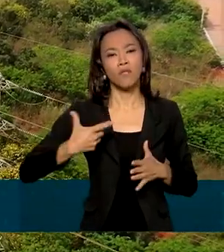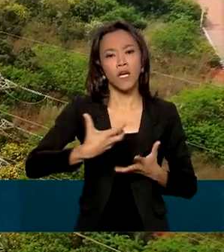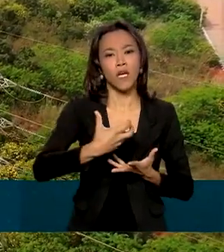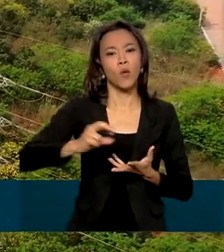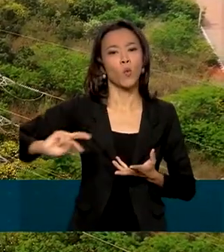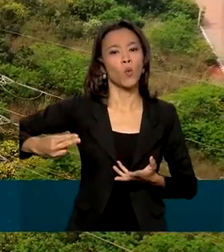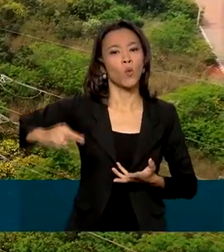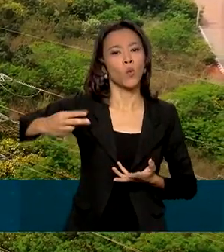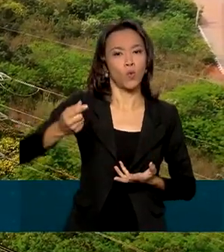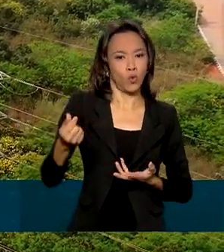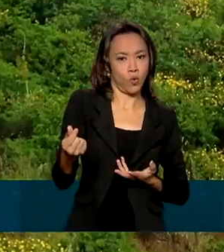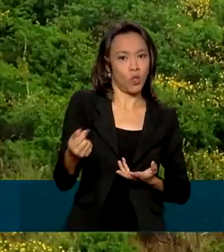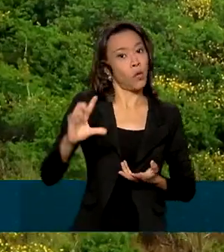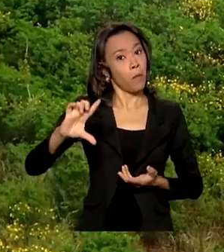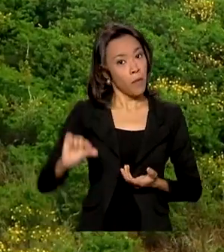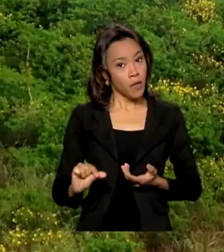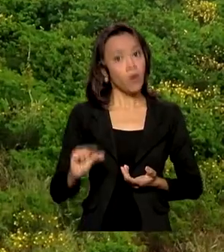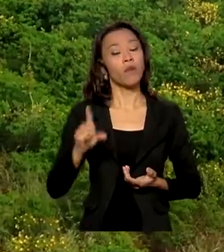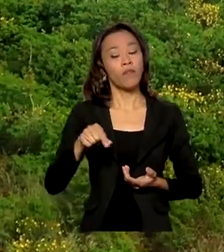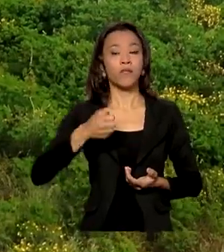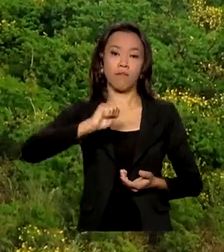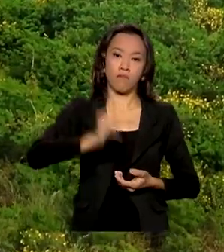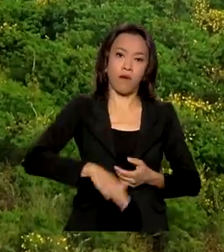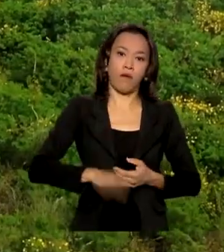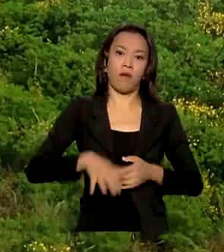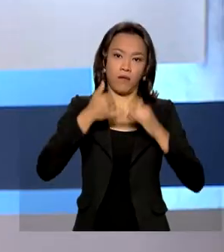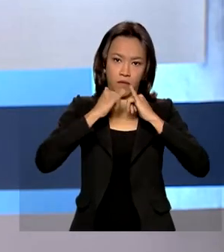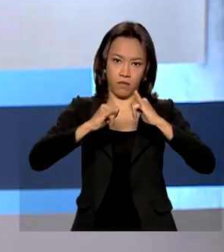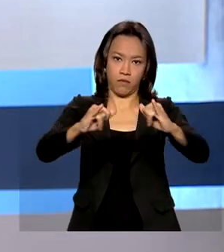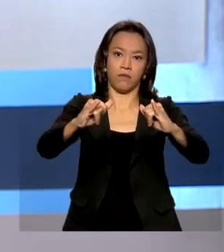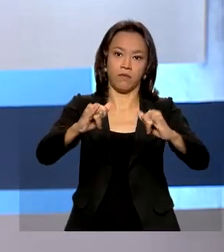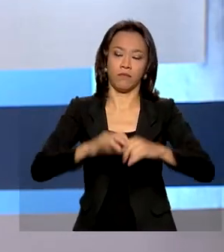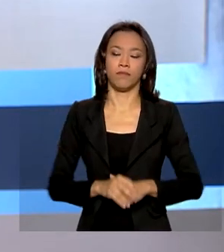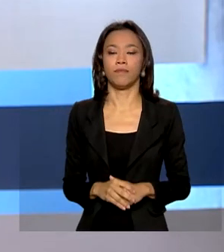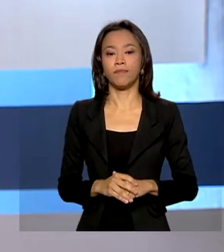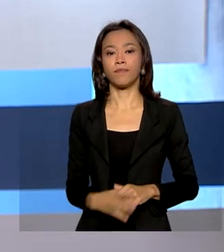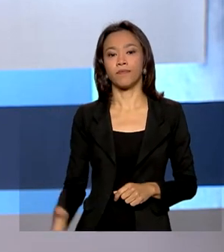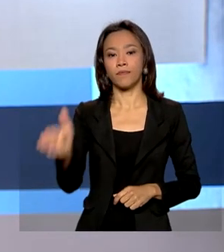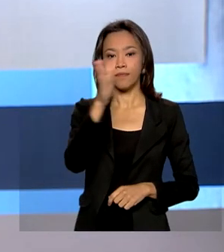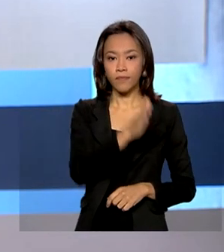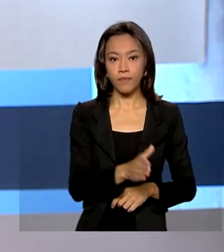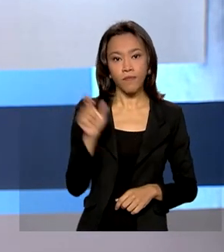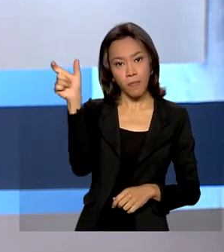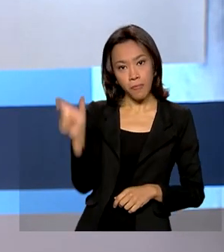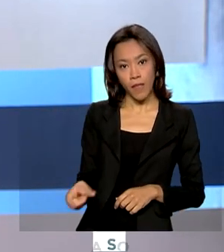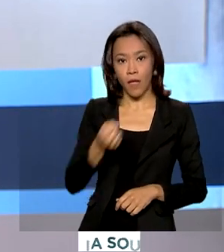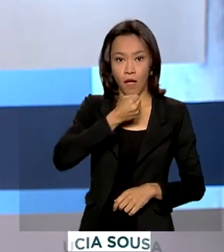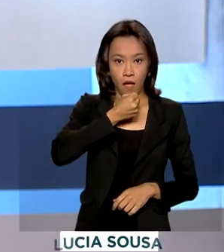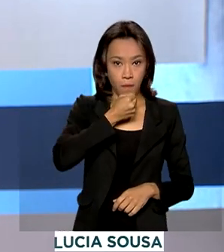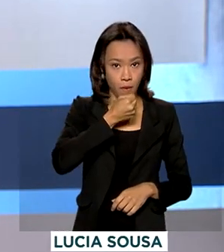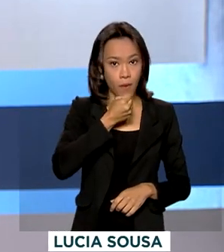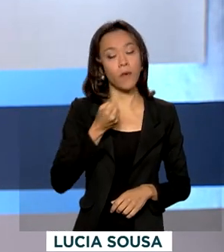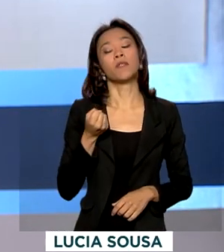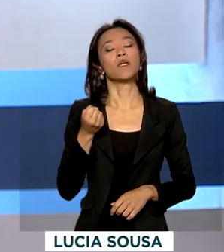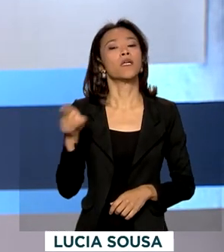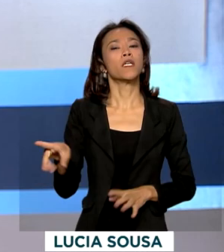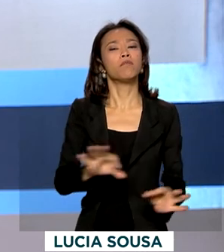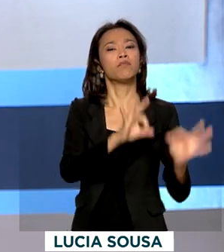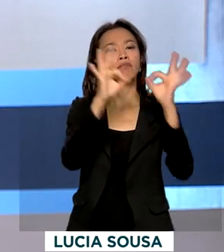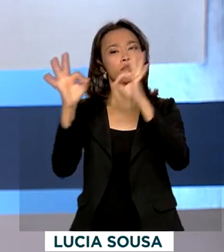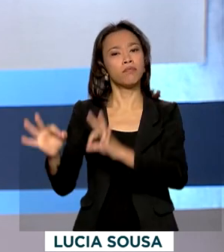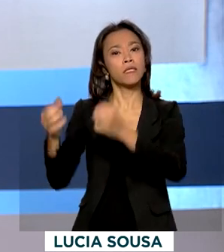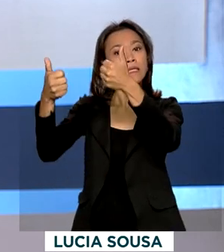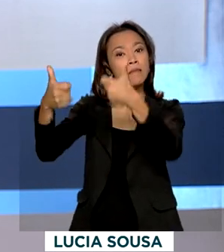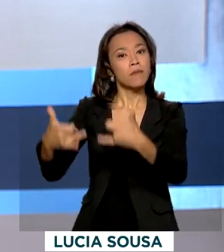para uma tarifa de energia mais barata para o consumidor. E a repórter Luana Karen, que a gente acabou de acompanhar, explica